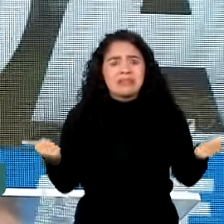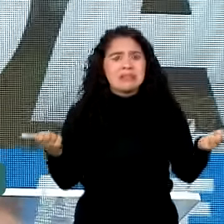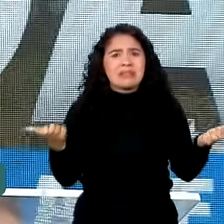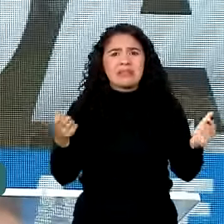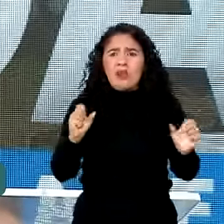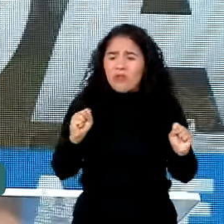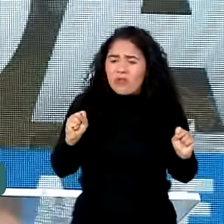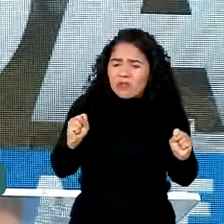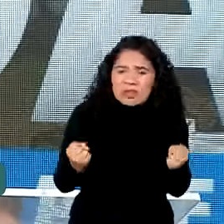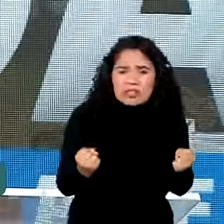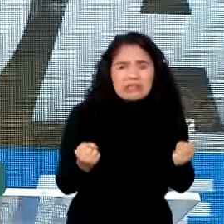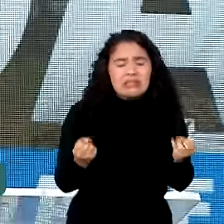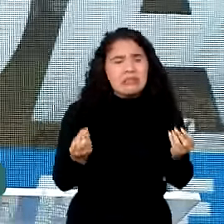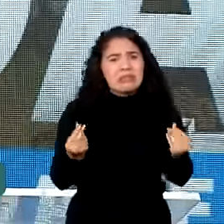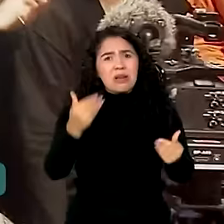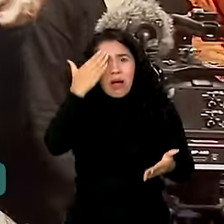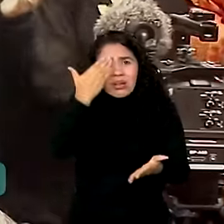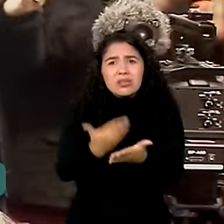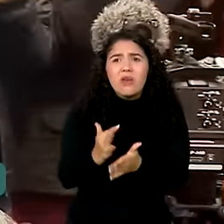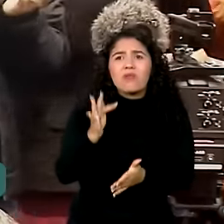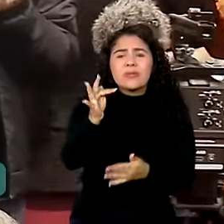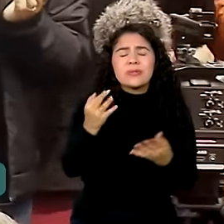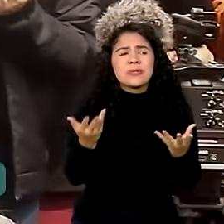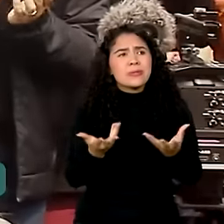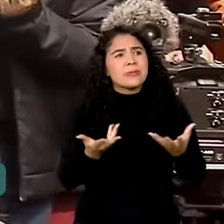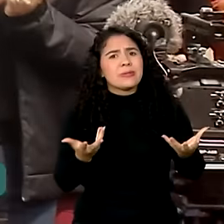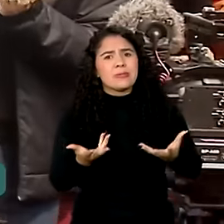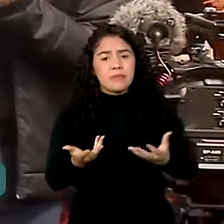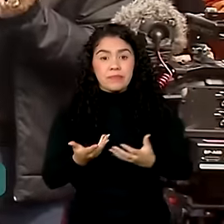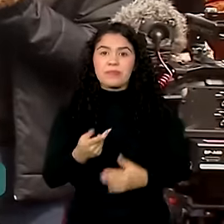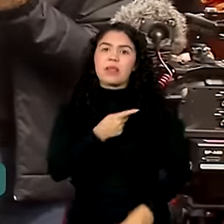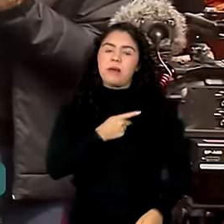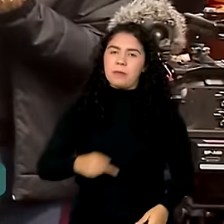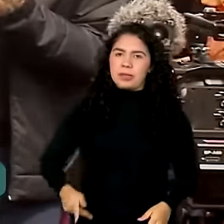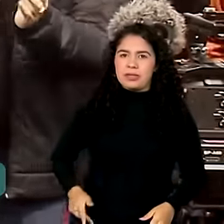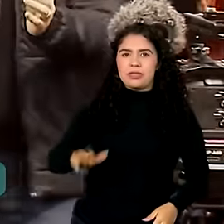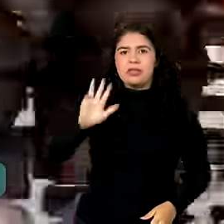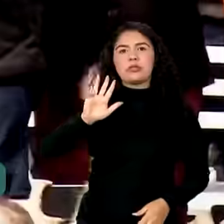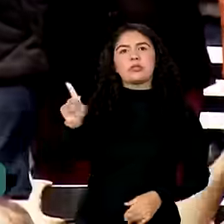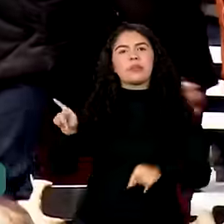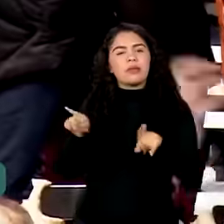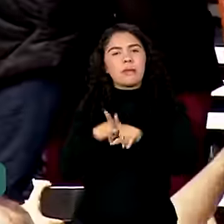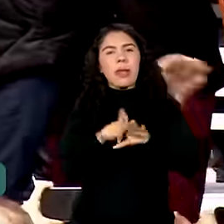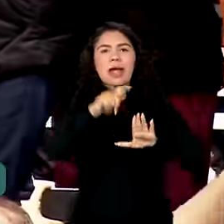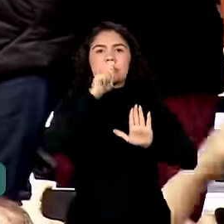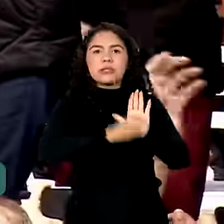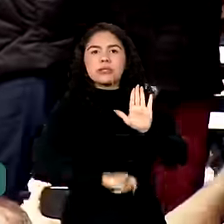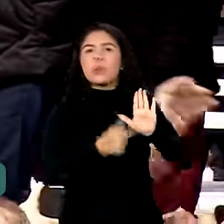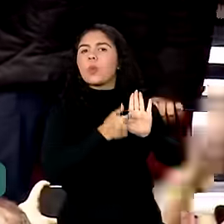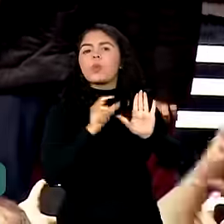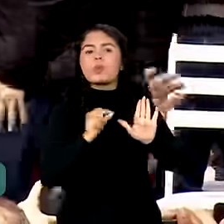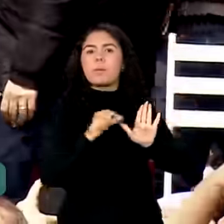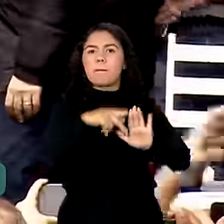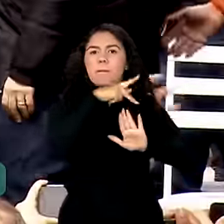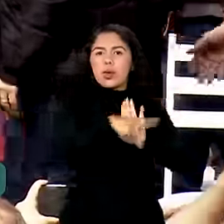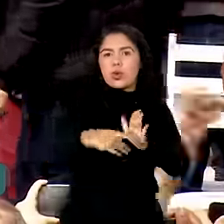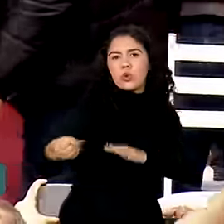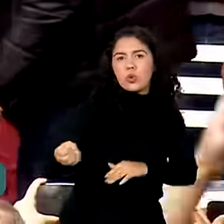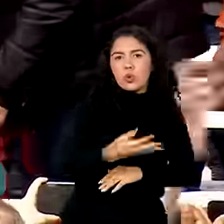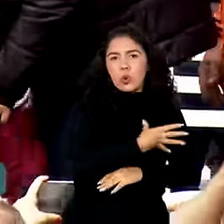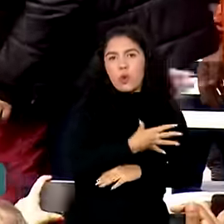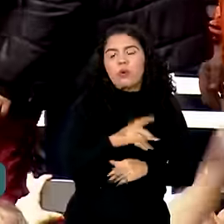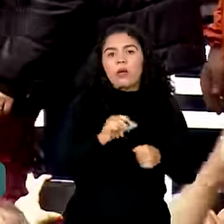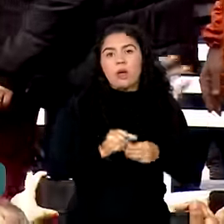força para acreditar no futuro. Lula também assinou novos projetos para a compra de mais mil moradias em São Leopoldo,